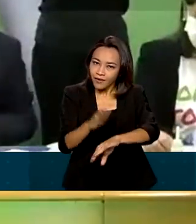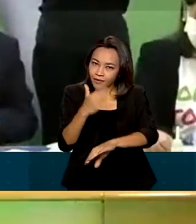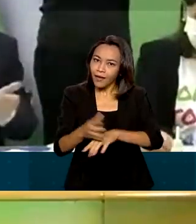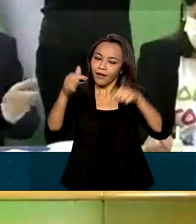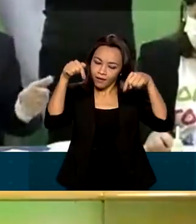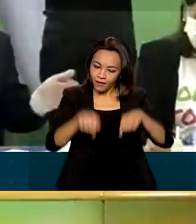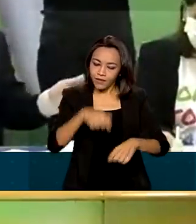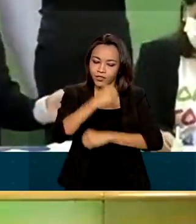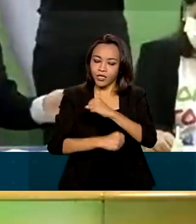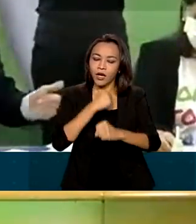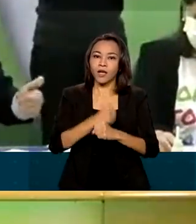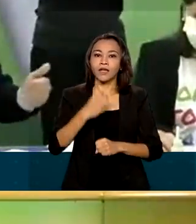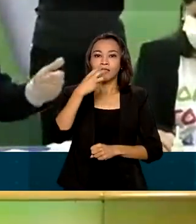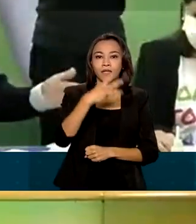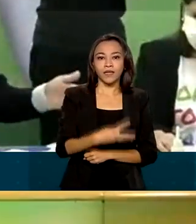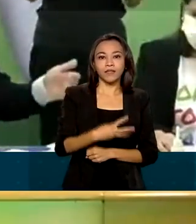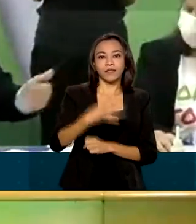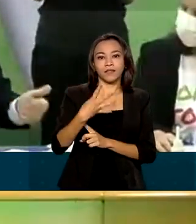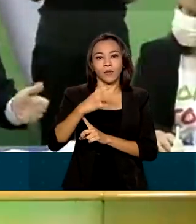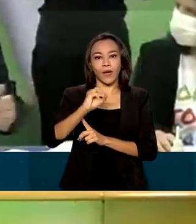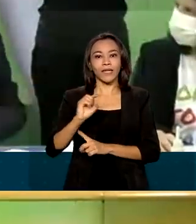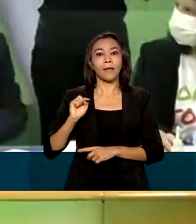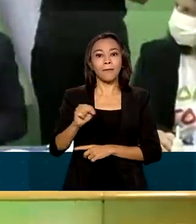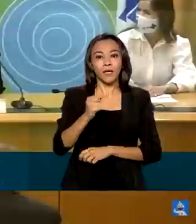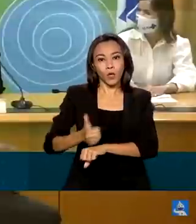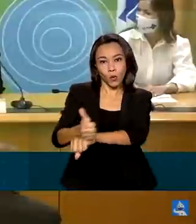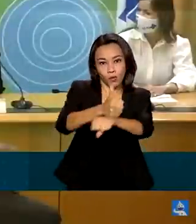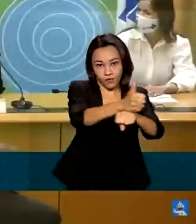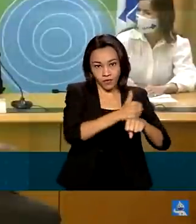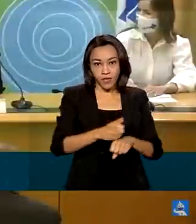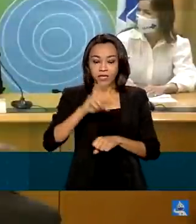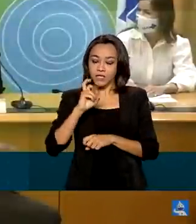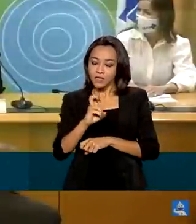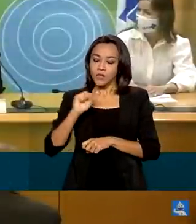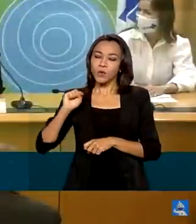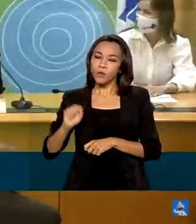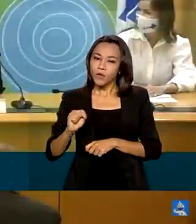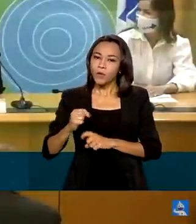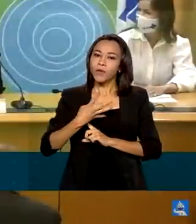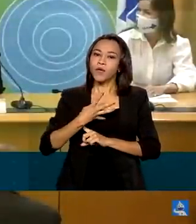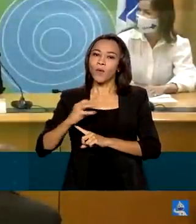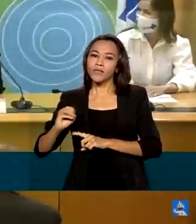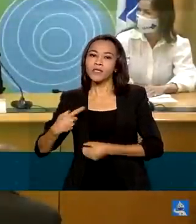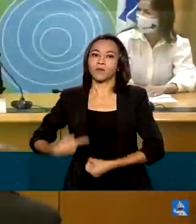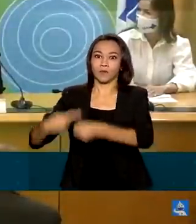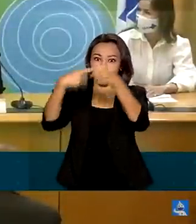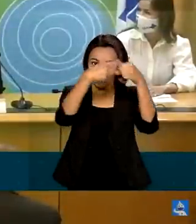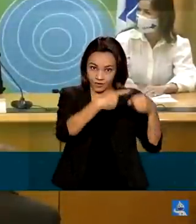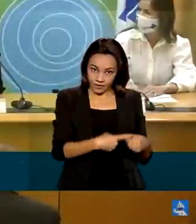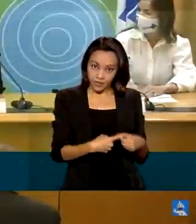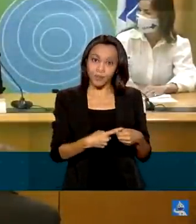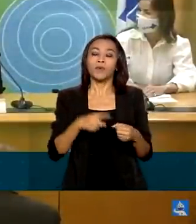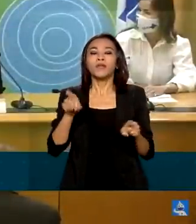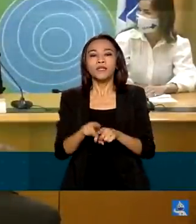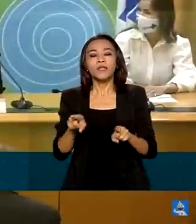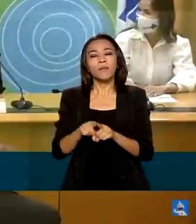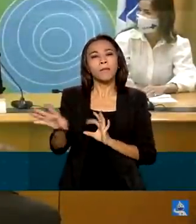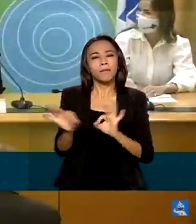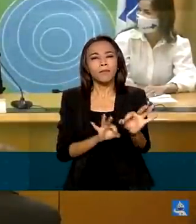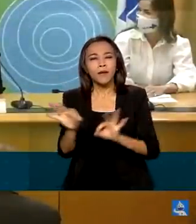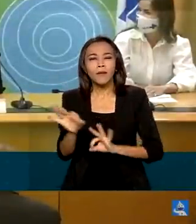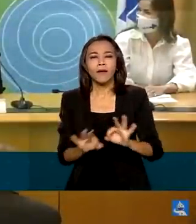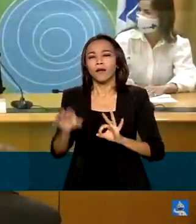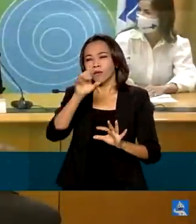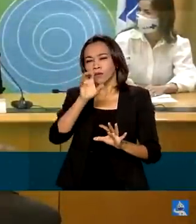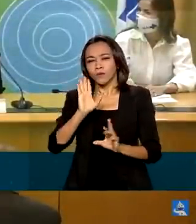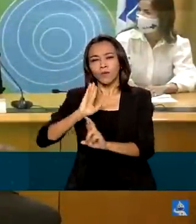este ano 340 mil agentes em 5.400 municípios e equipar os centros de